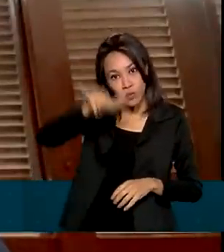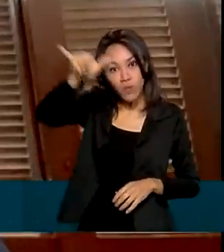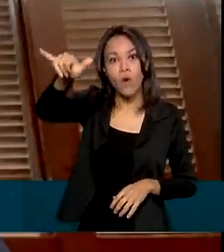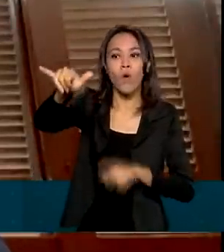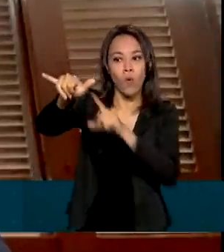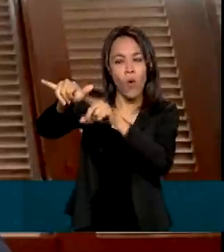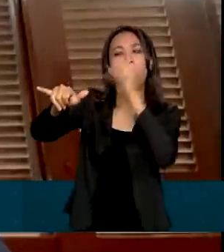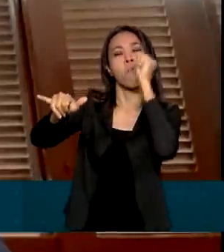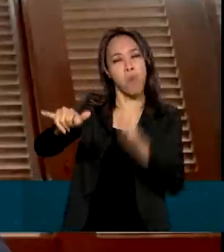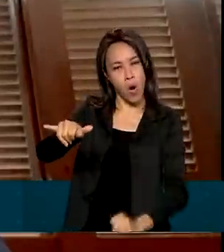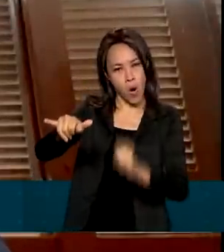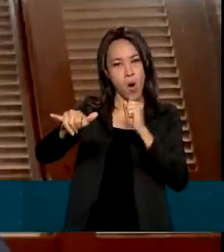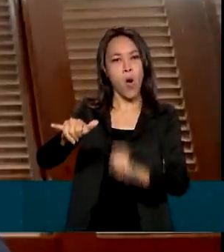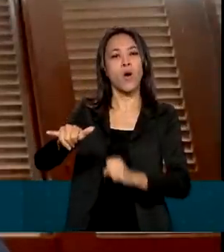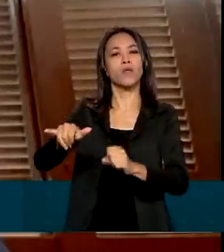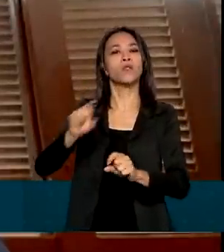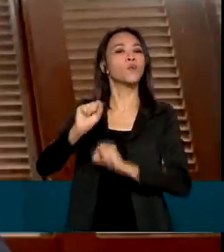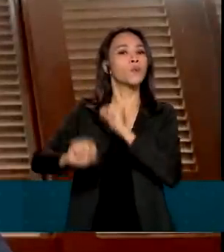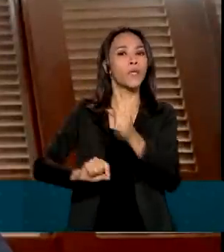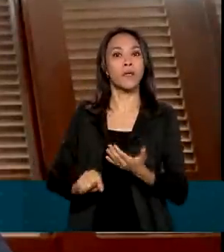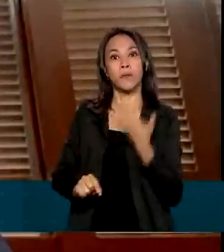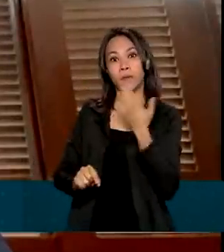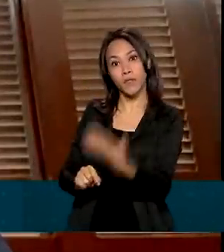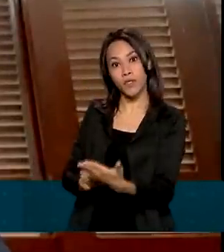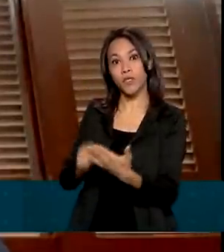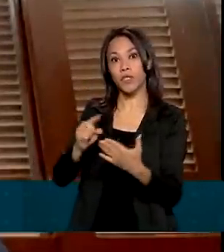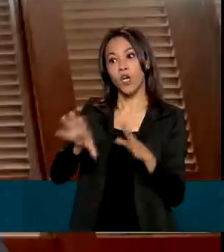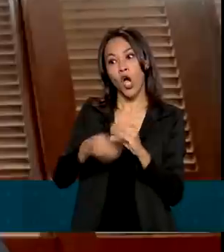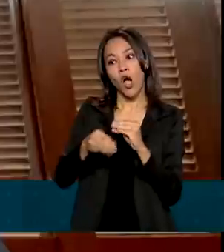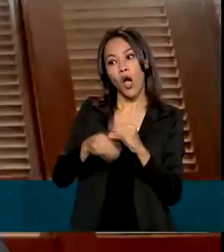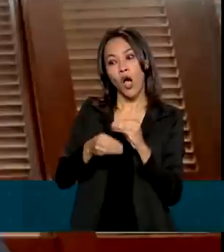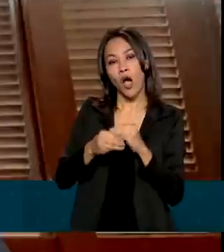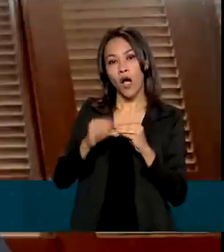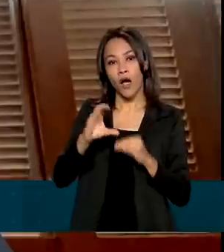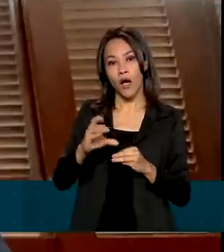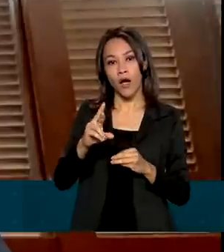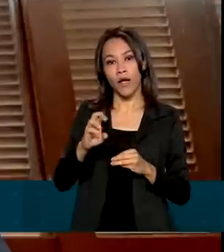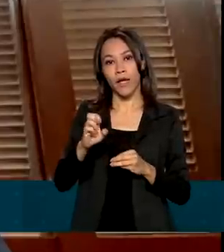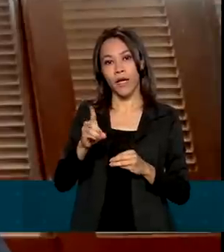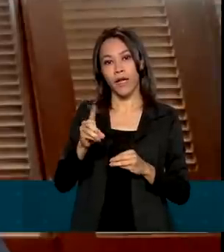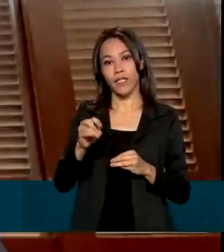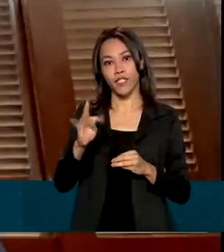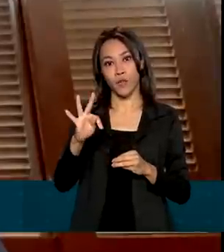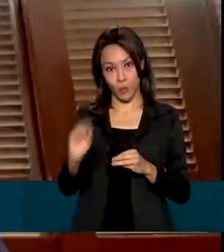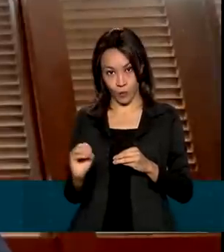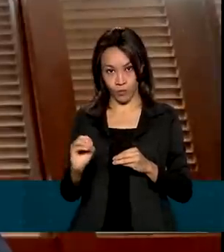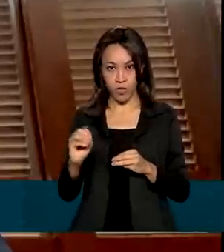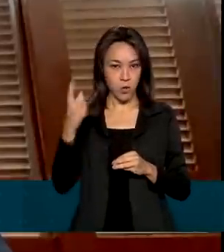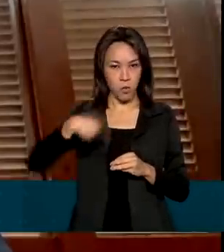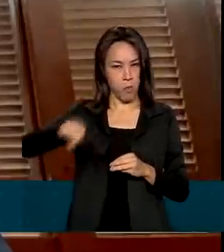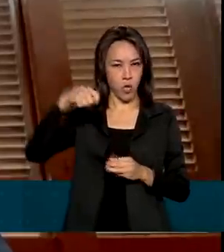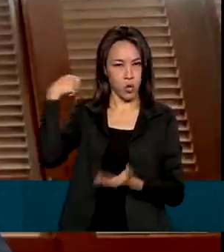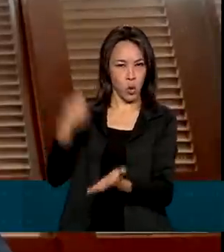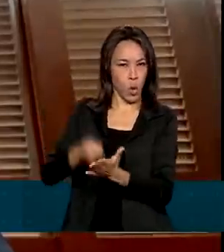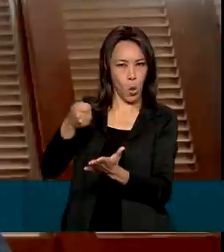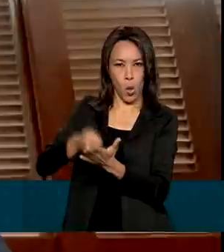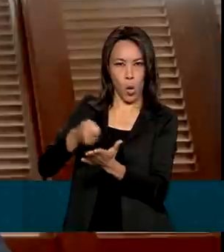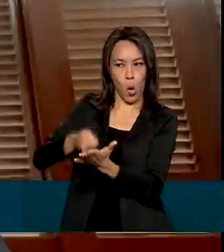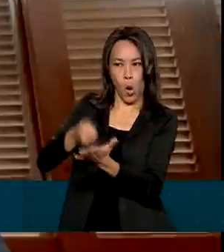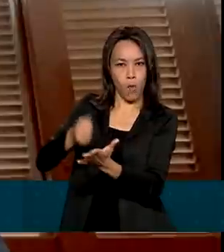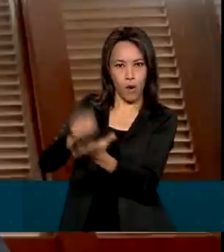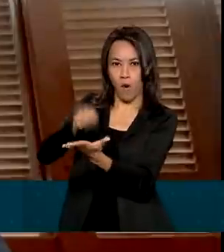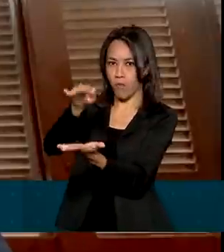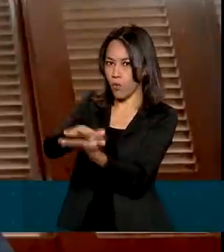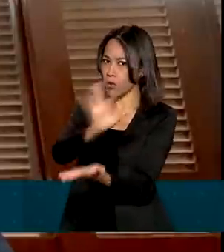solicitar e transformar esse valor em crédito junto à companhia aérea. Então, nesse caso, não pode ser cobrado multa do